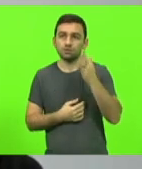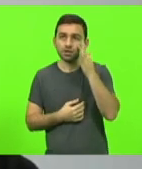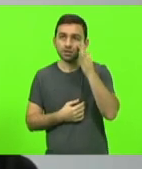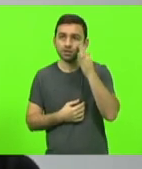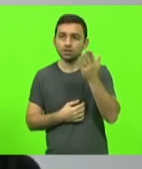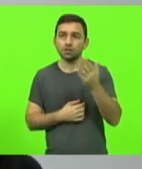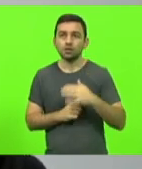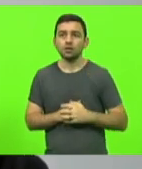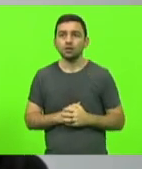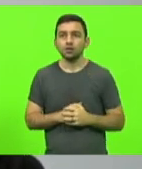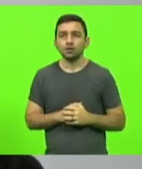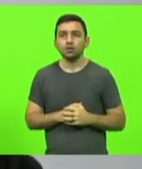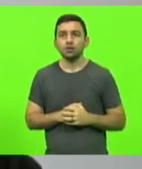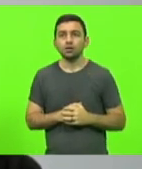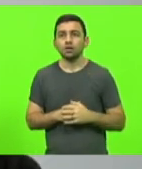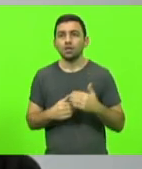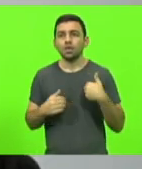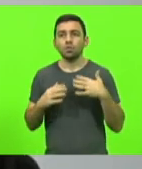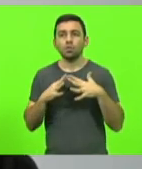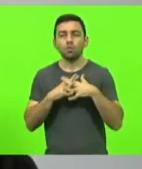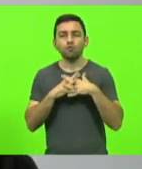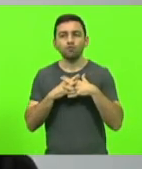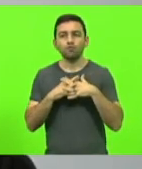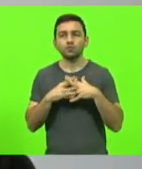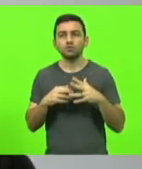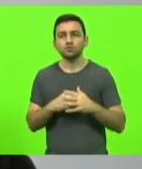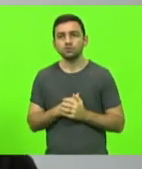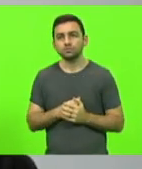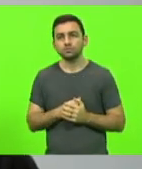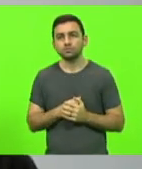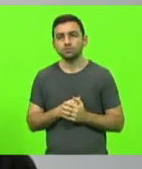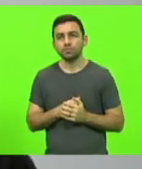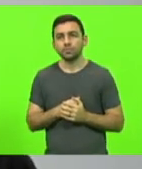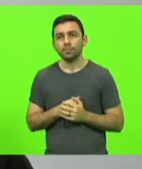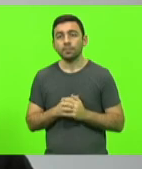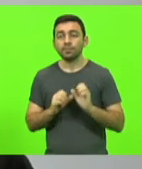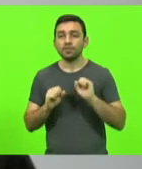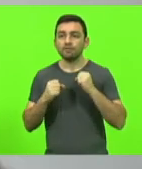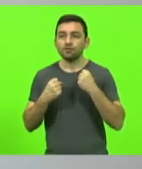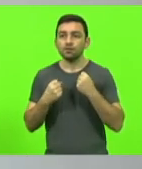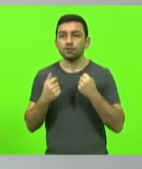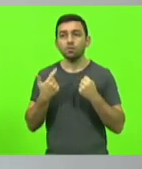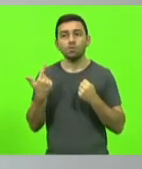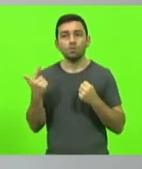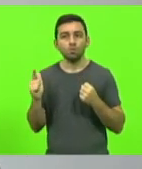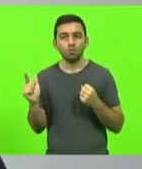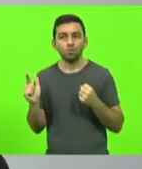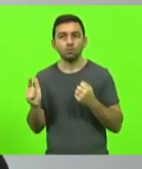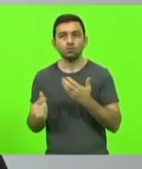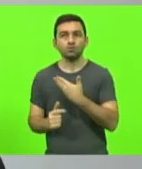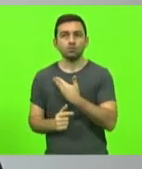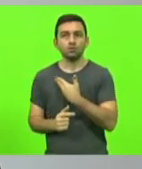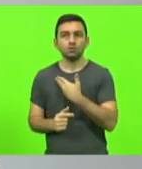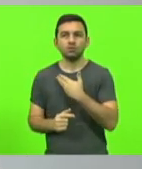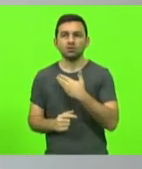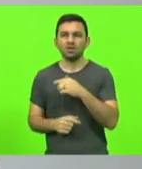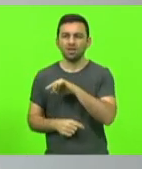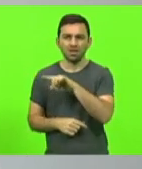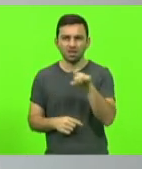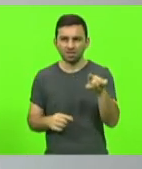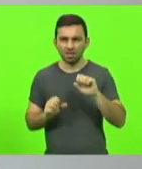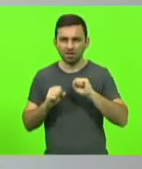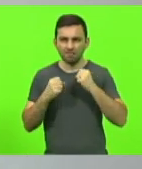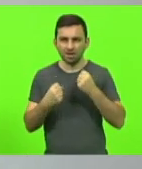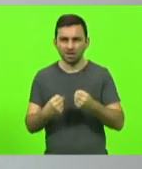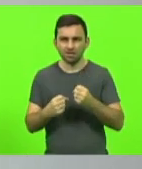contigo. eu me confundi, eu me confundi com a defesa dos outros colegas. Agora, quando um colega defende que a